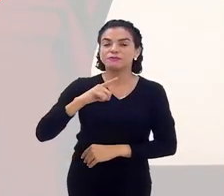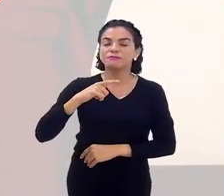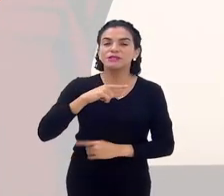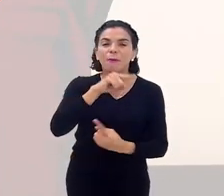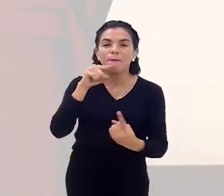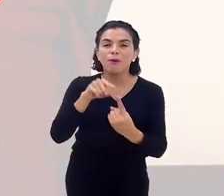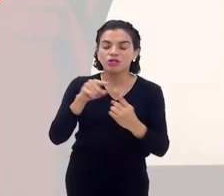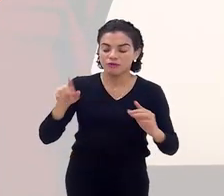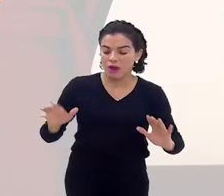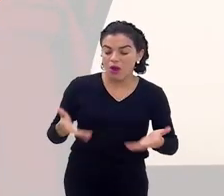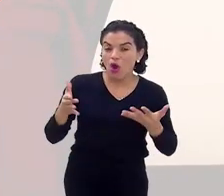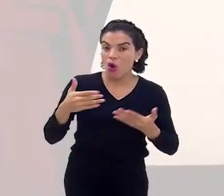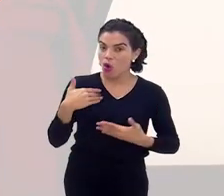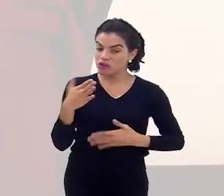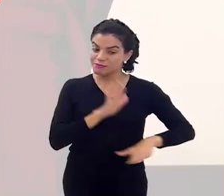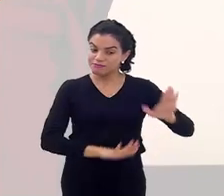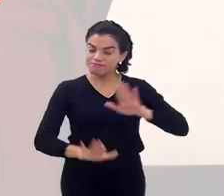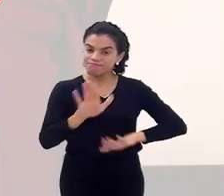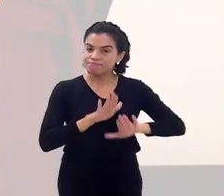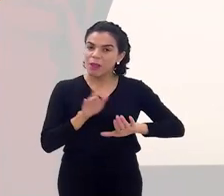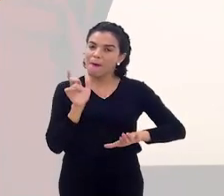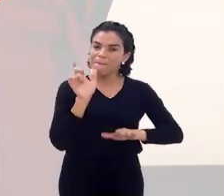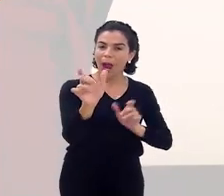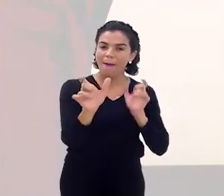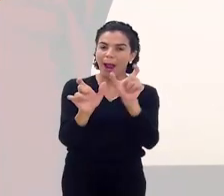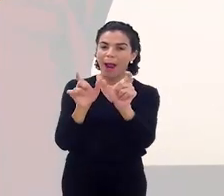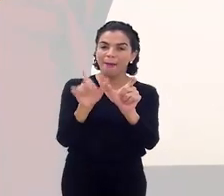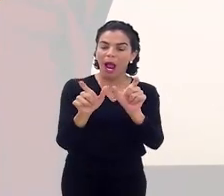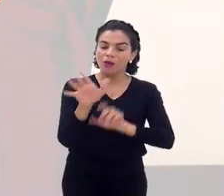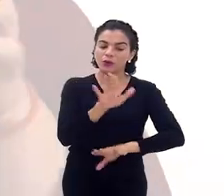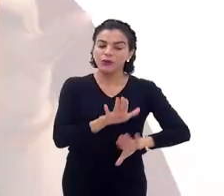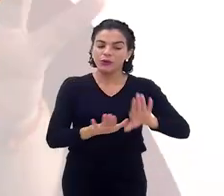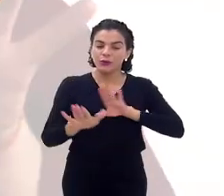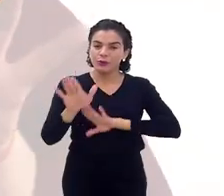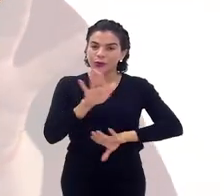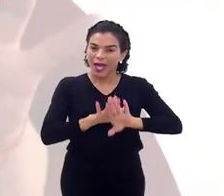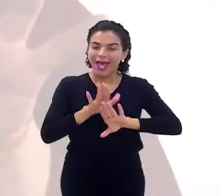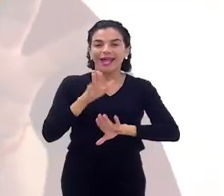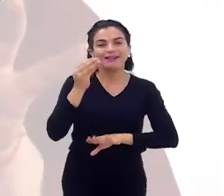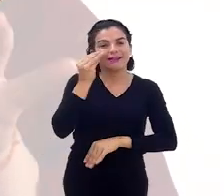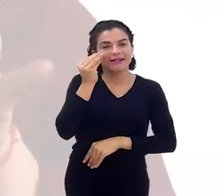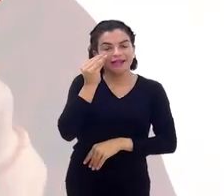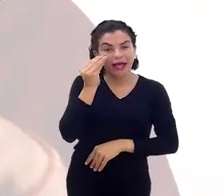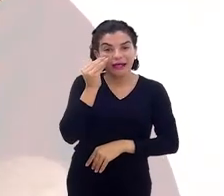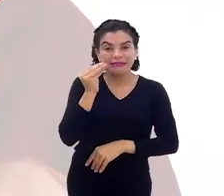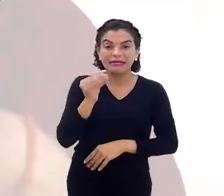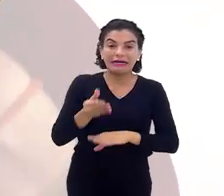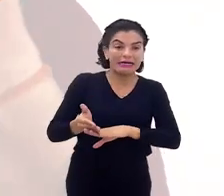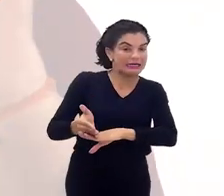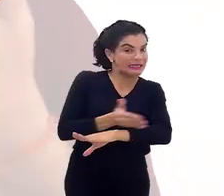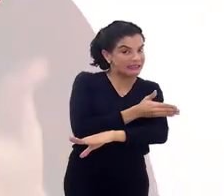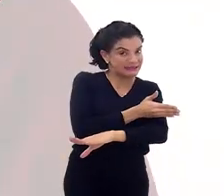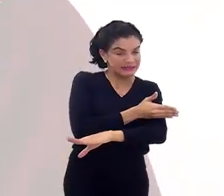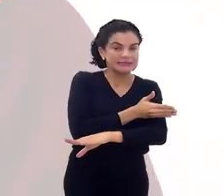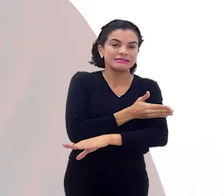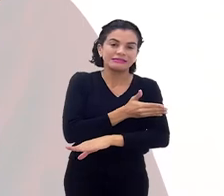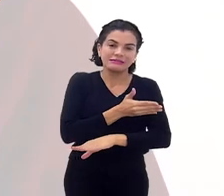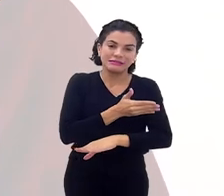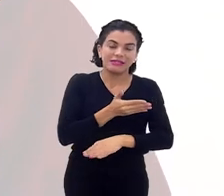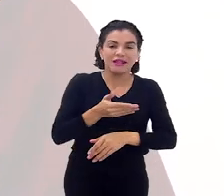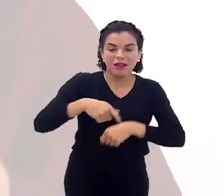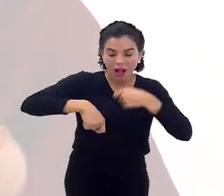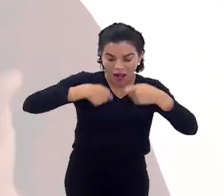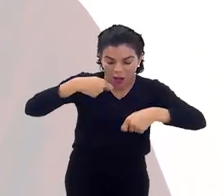gente estabelece uma motivação, tipo, hoje eu vou tomar mais cuidado com a minha fala, né? Então, assim, é tentar levar isso. Fora que, assim, antes